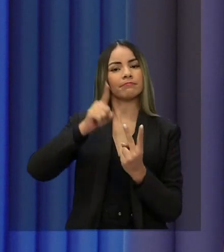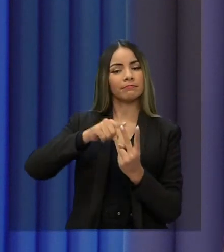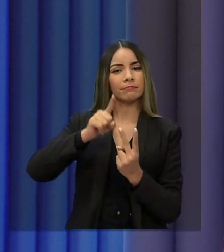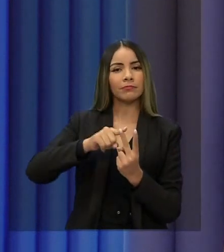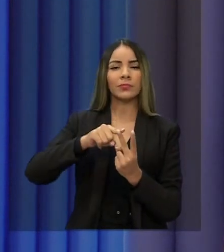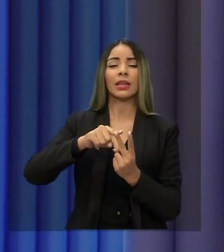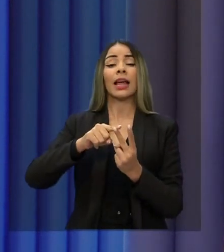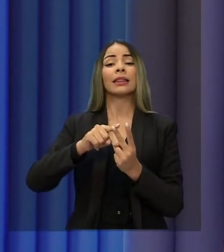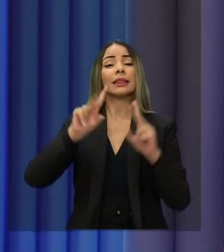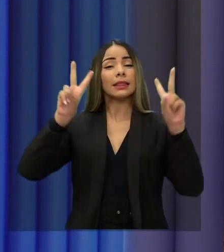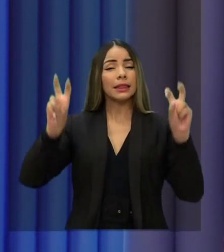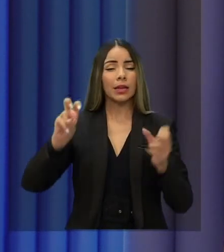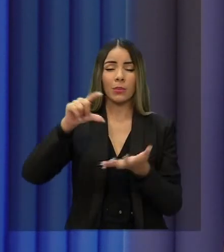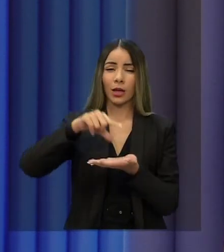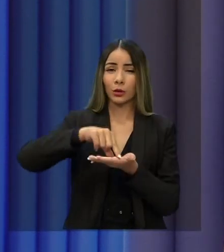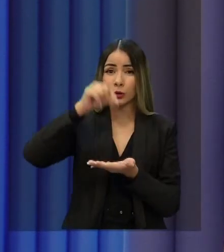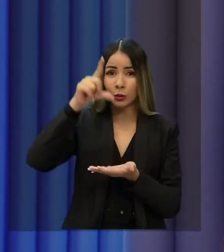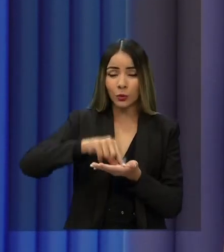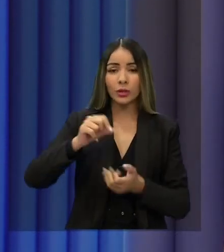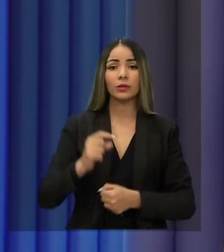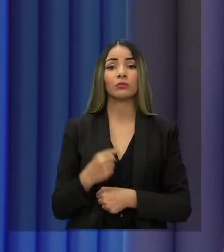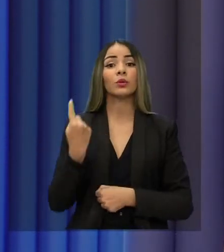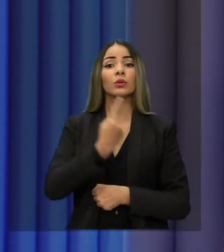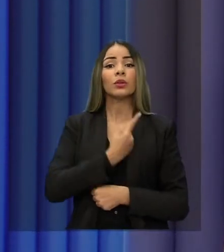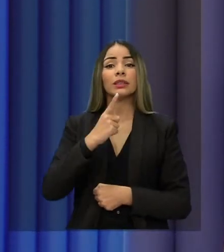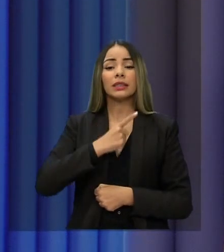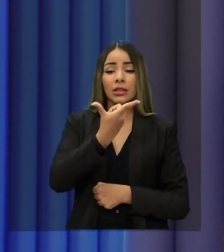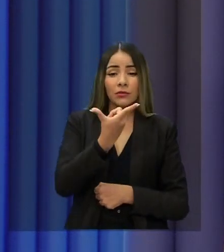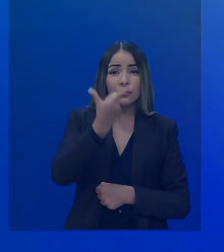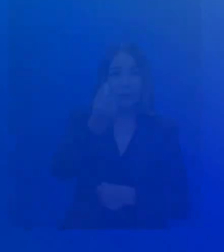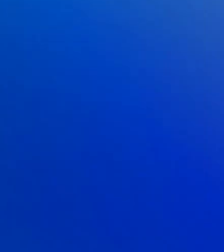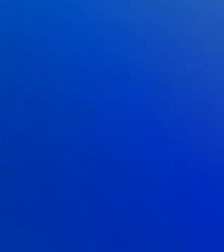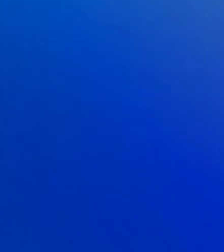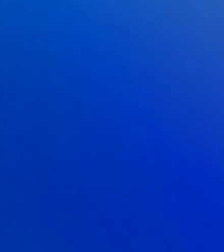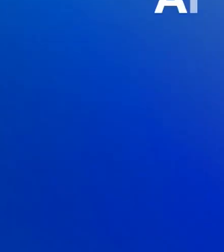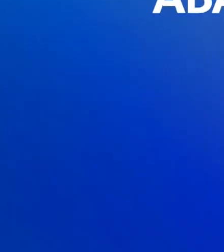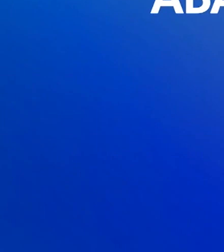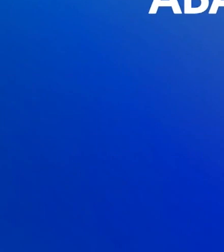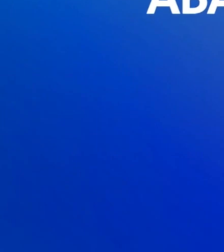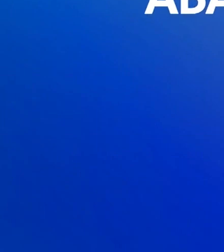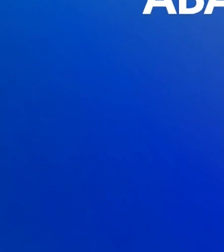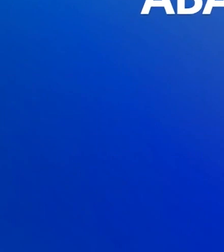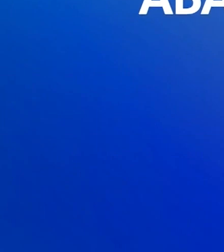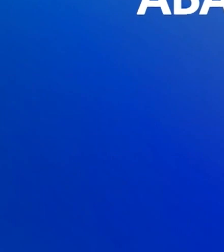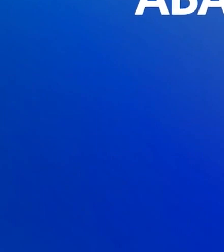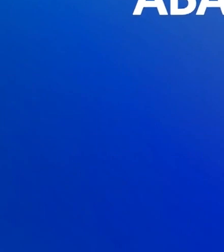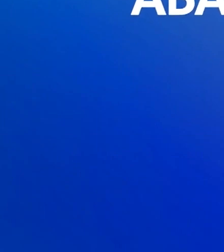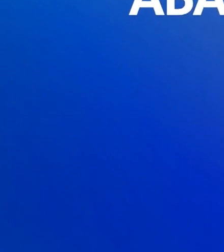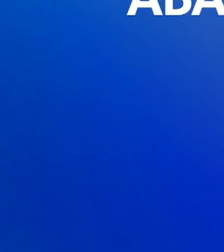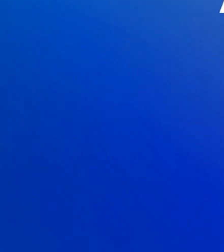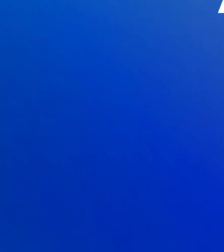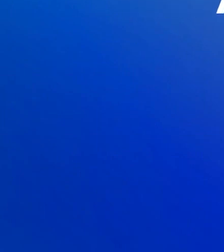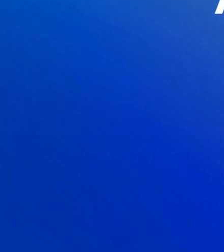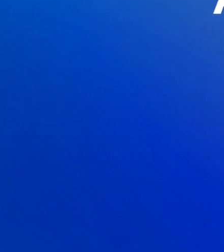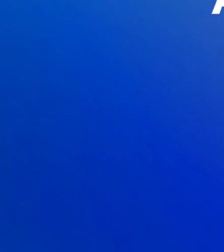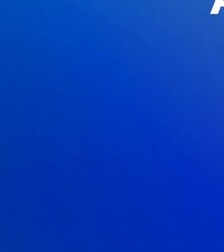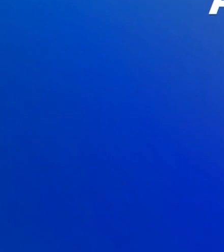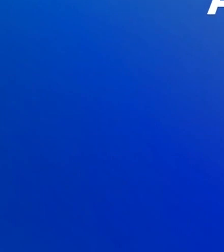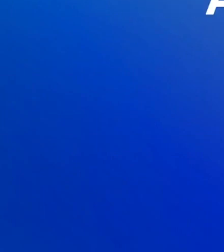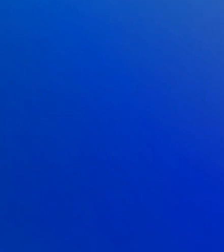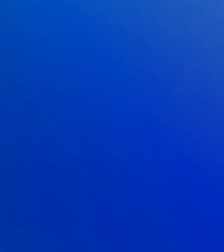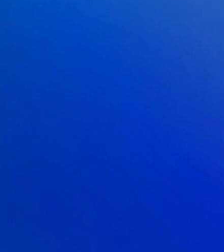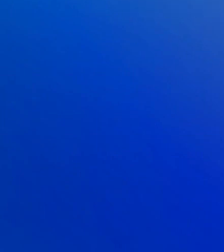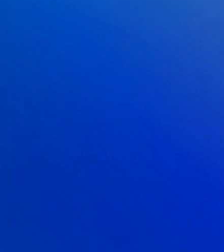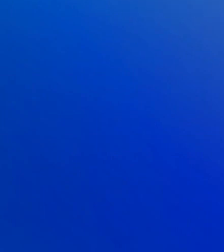sorteio. Aqui na URDA temos 20 temas. Vamos conferir. Abastecimento de água, assistência